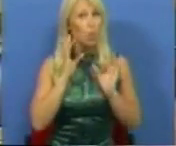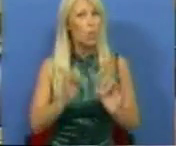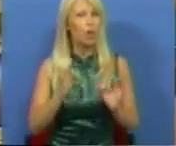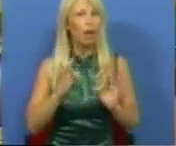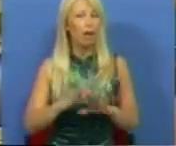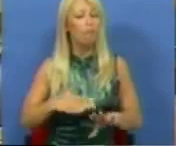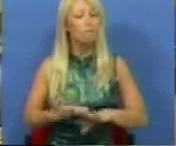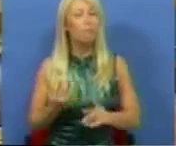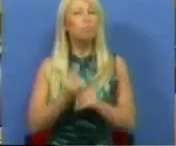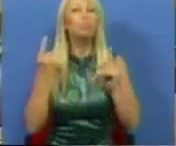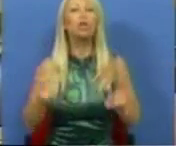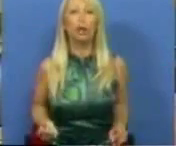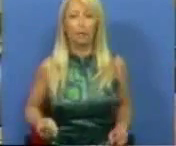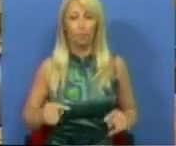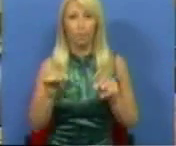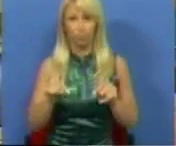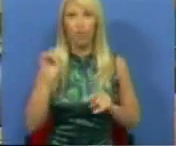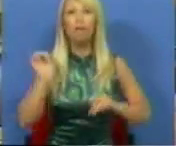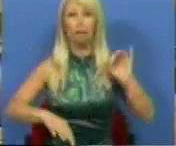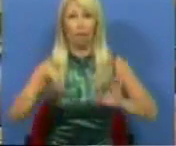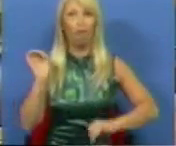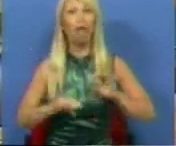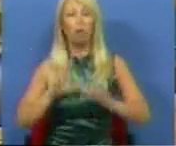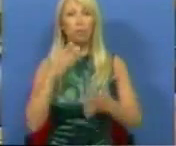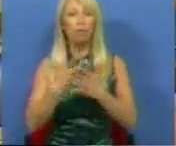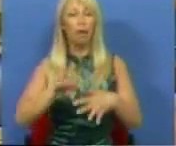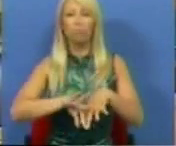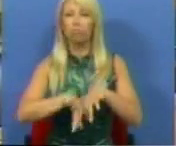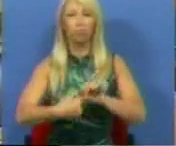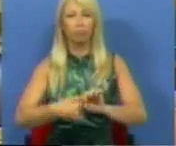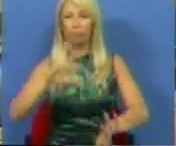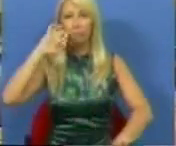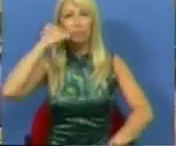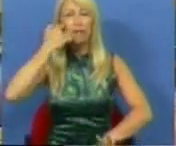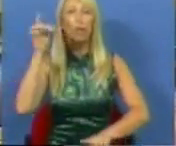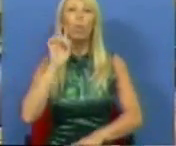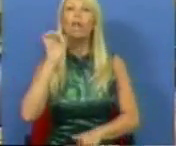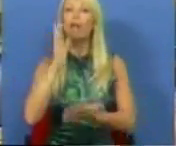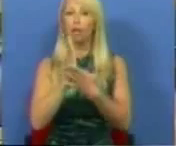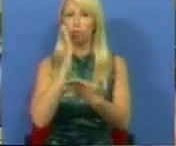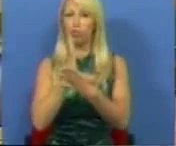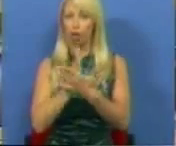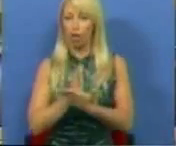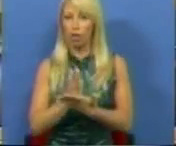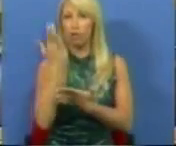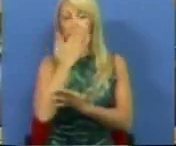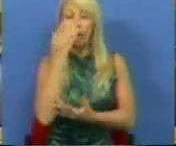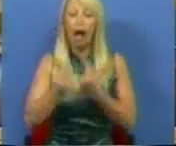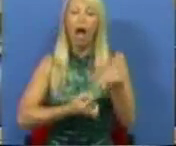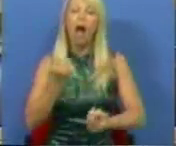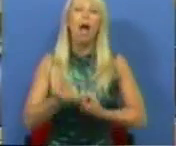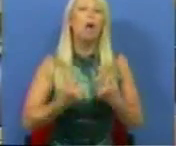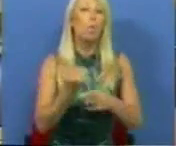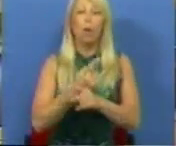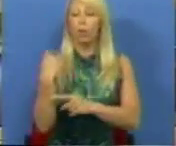em causa é de facto um ataque à qualidade das nossas escolas. Se alguma coisa nós aprendemos em matéria